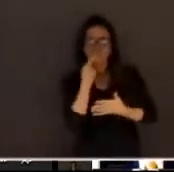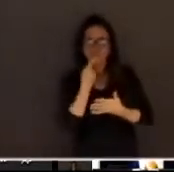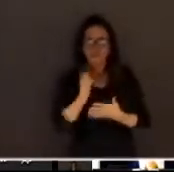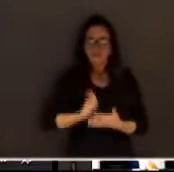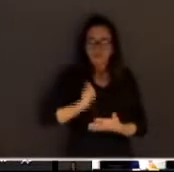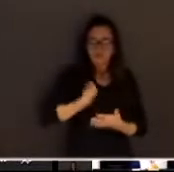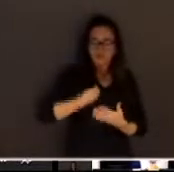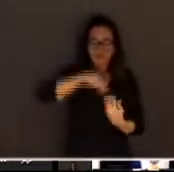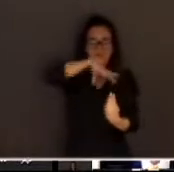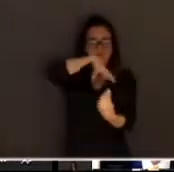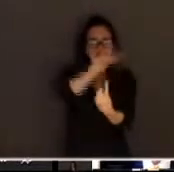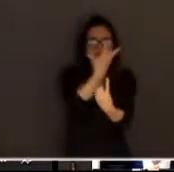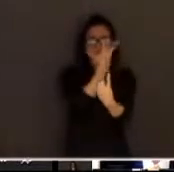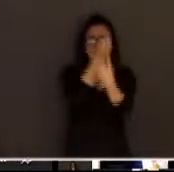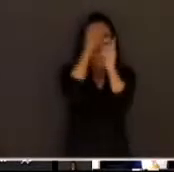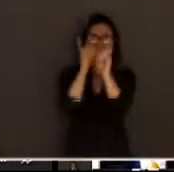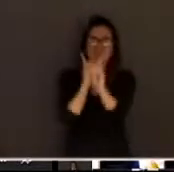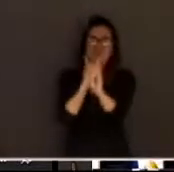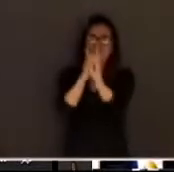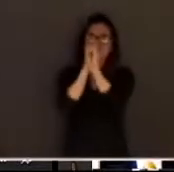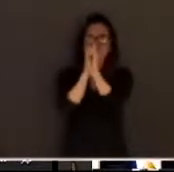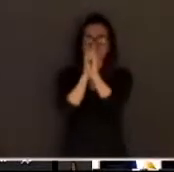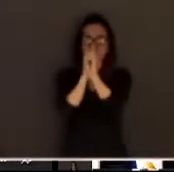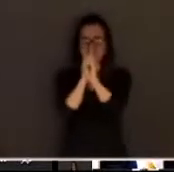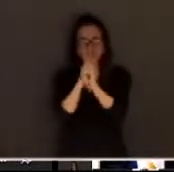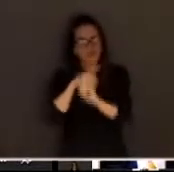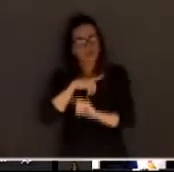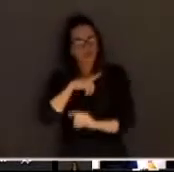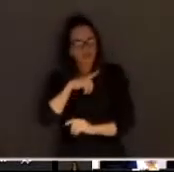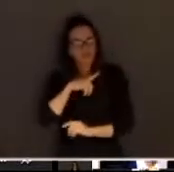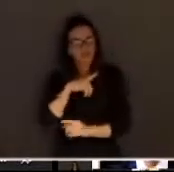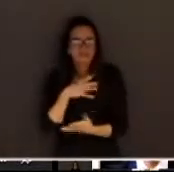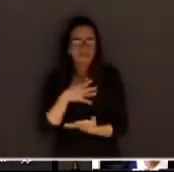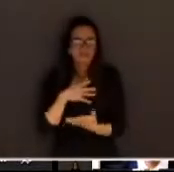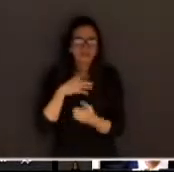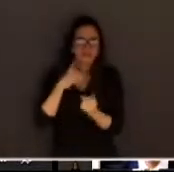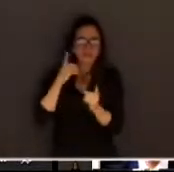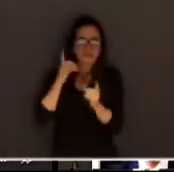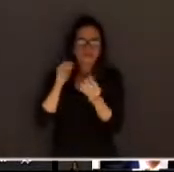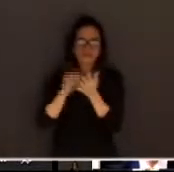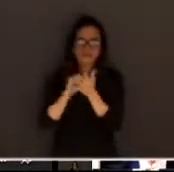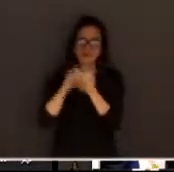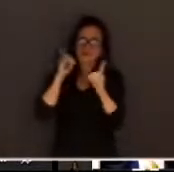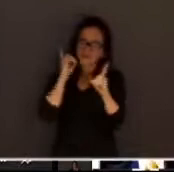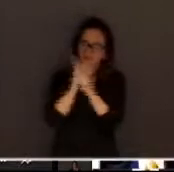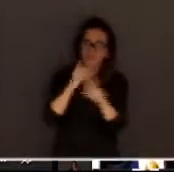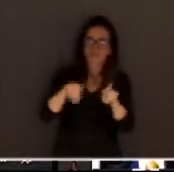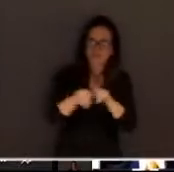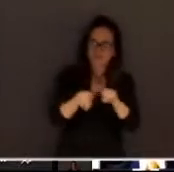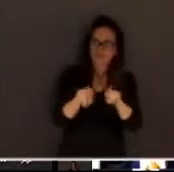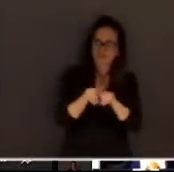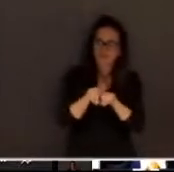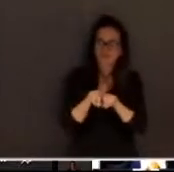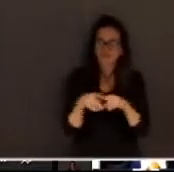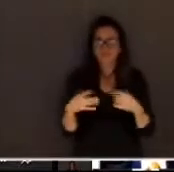a arte do encontro, embora haja tanto desencontro. Hoje nós temos